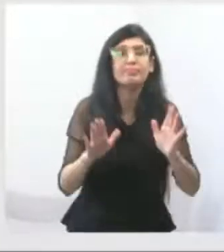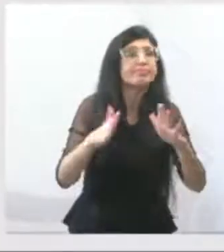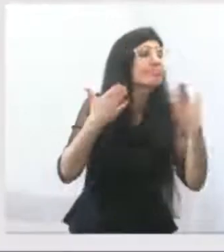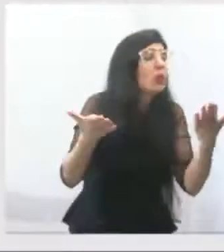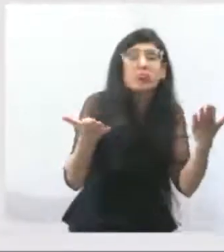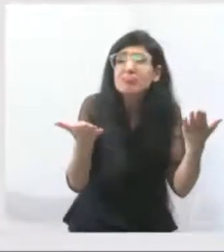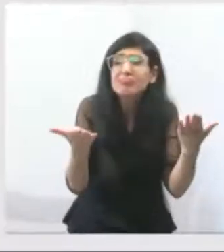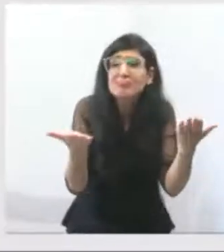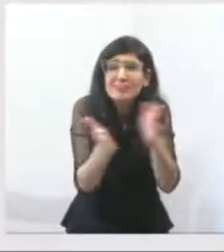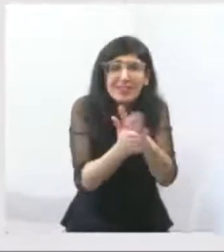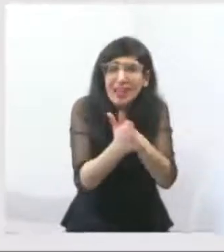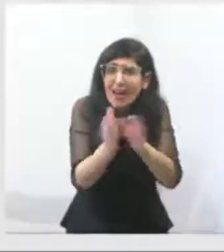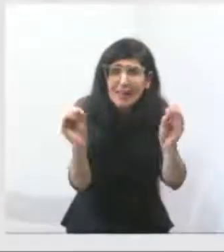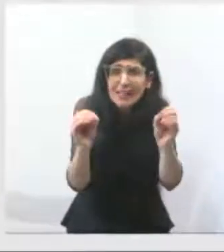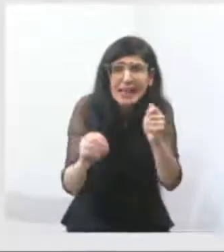carro?